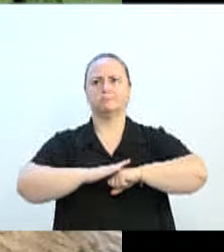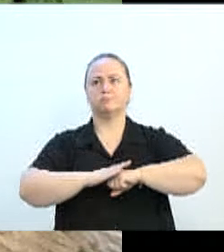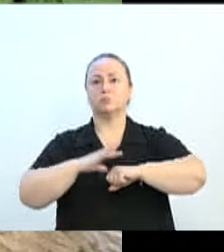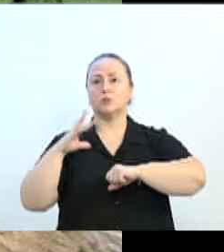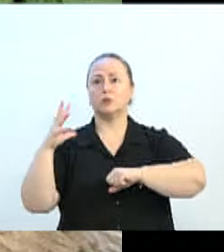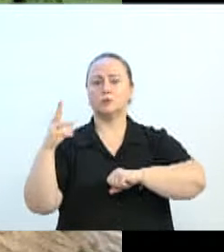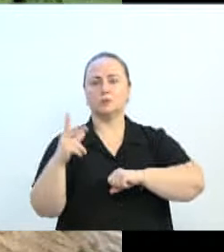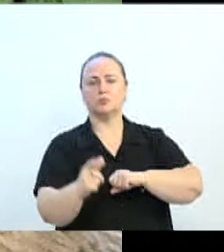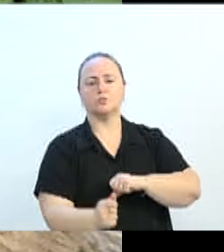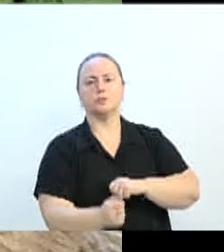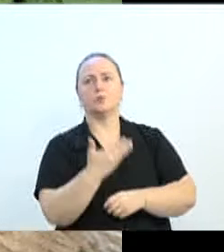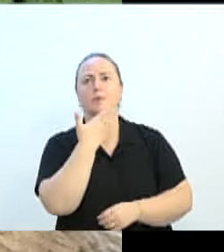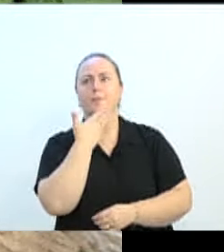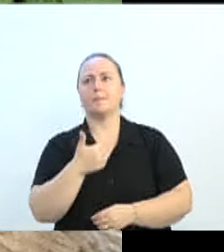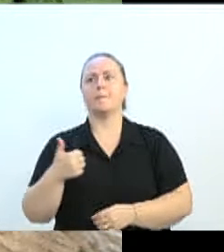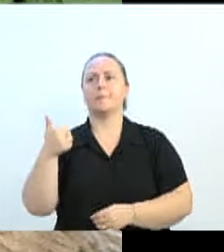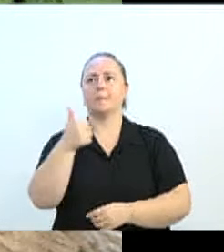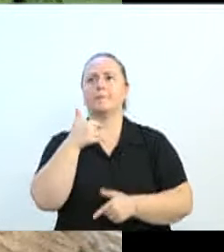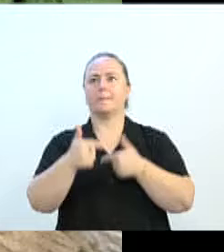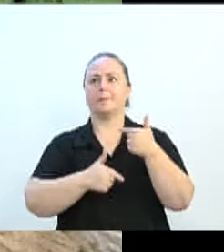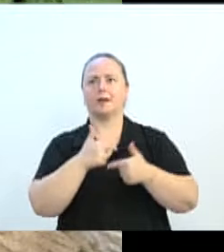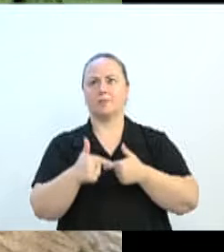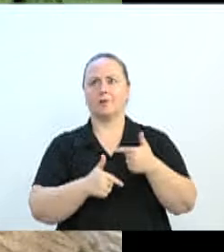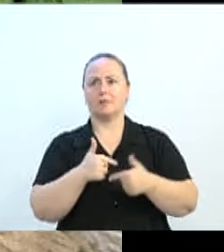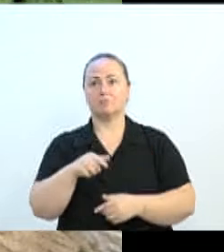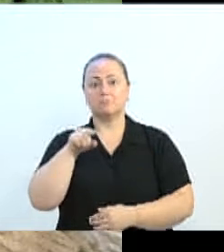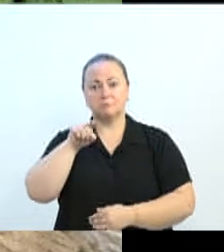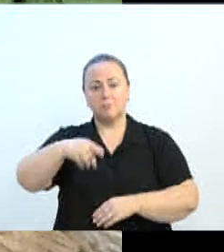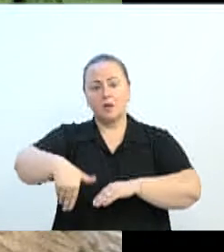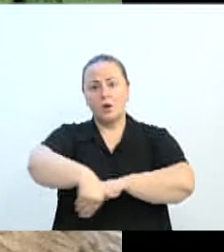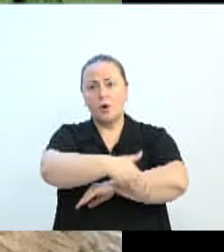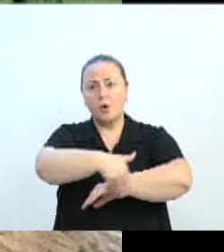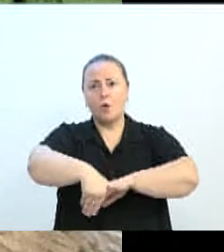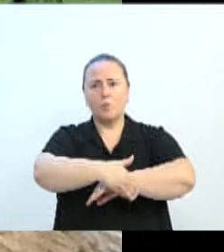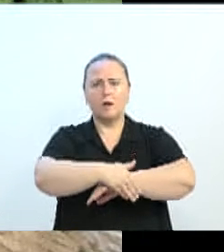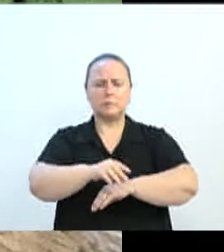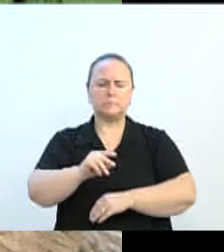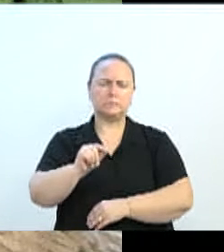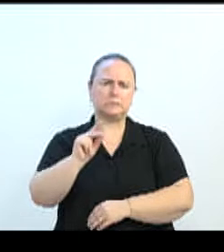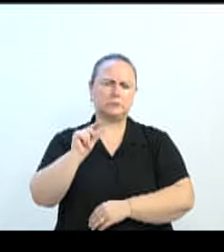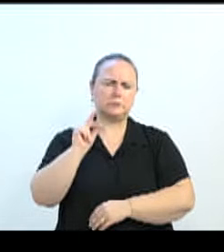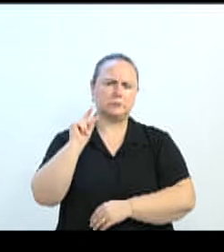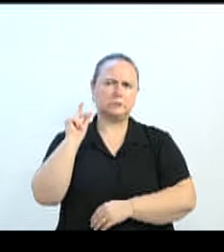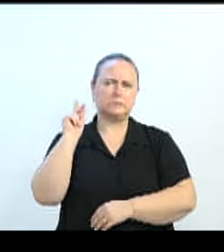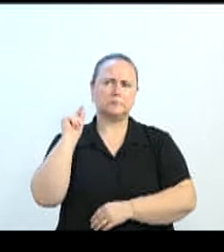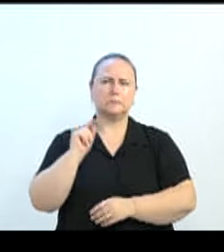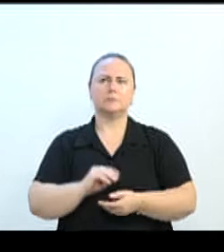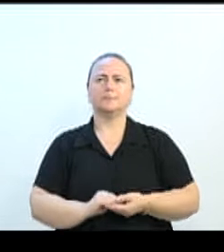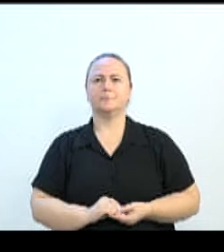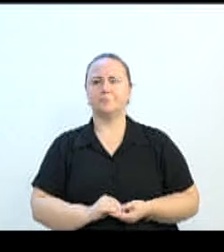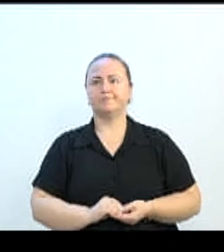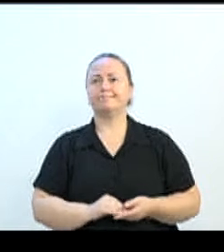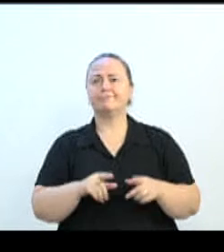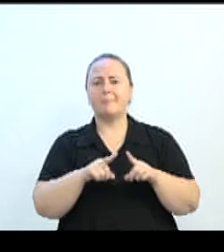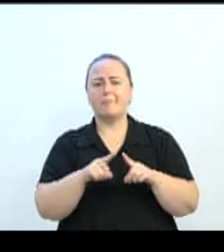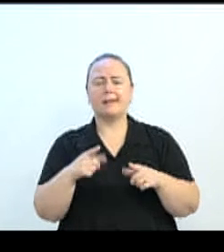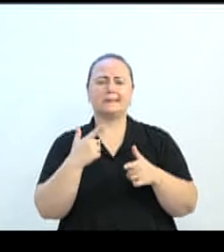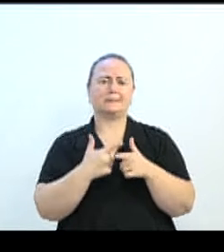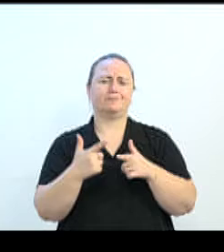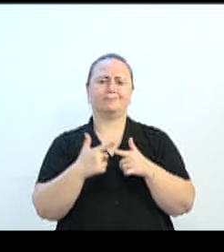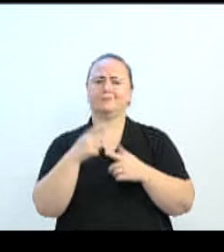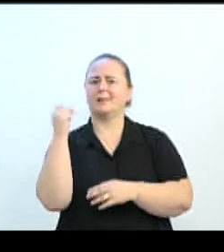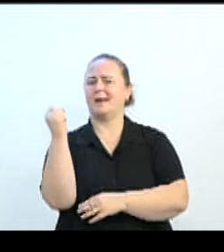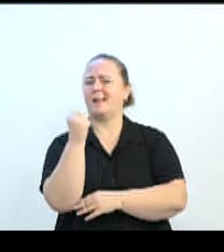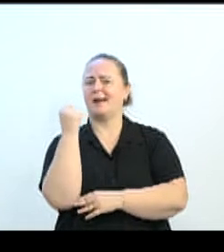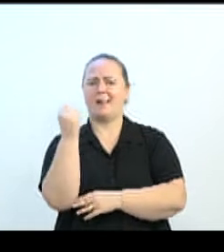para dar qualidade ao trabalho. Essa é uma rua antiga, uma rua que foi feita no sistema de mutirão, mas estava levantando todas as lajotas. Temos mais ruas